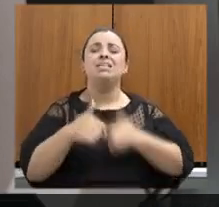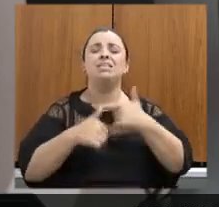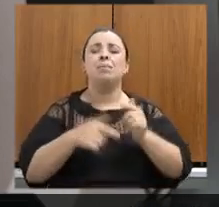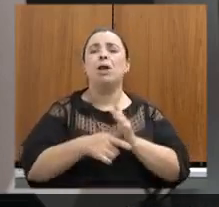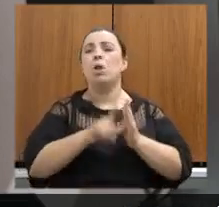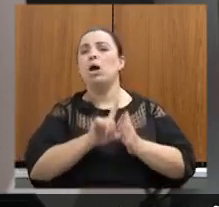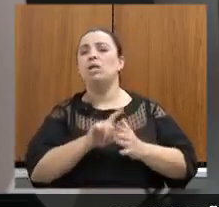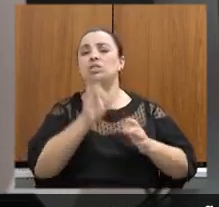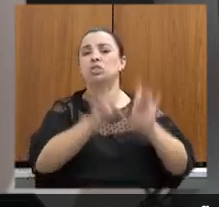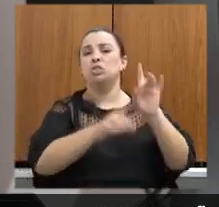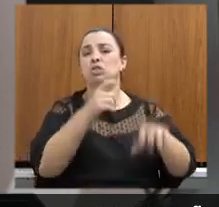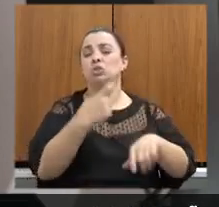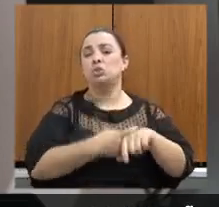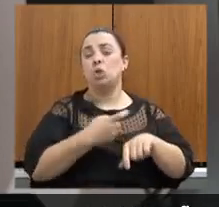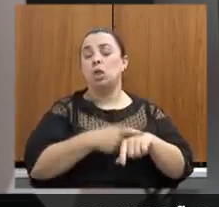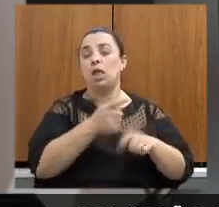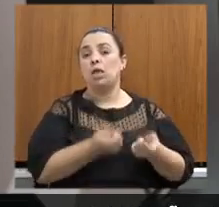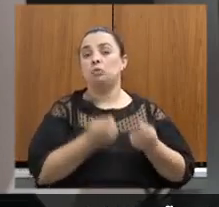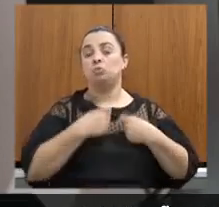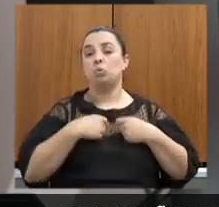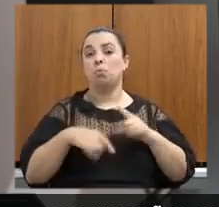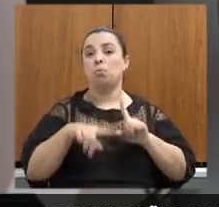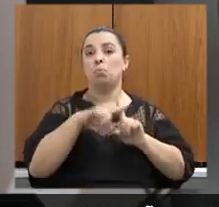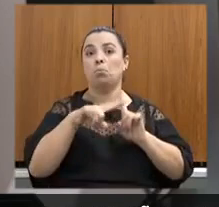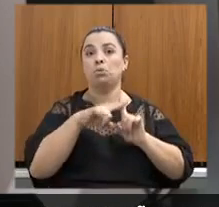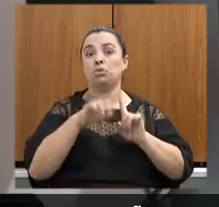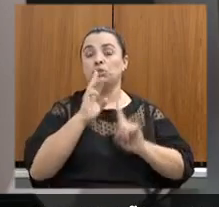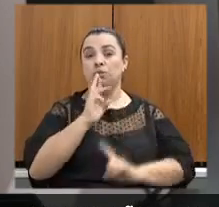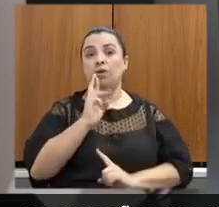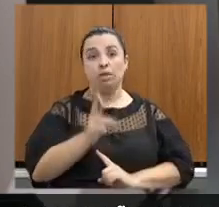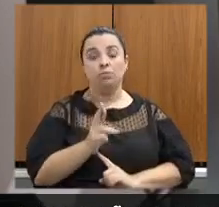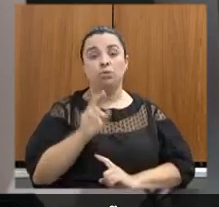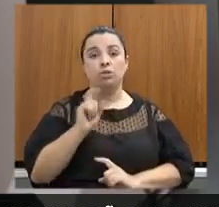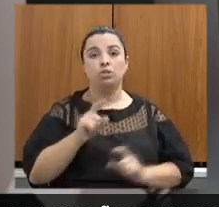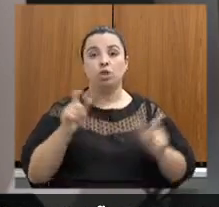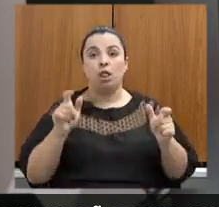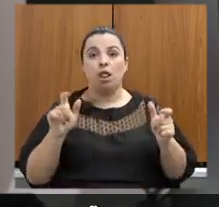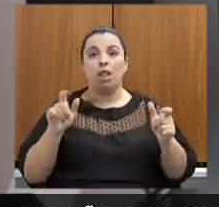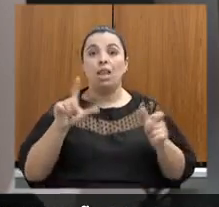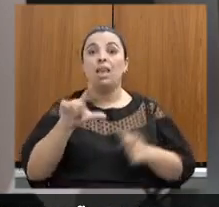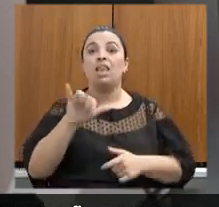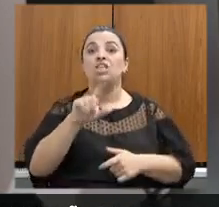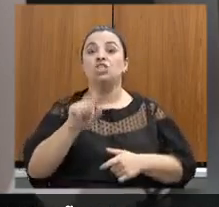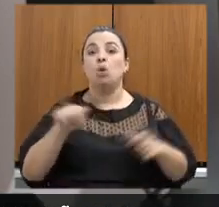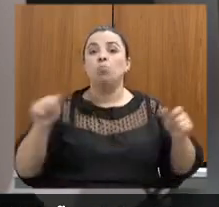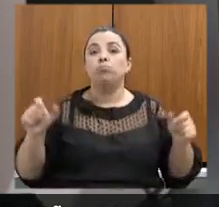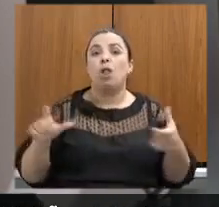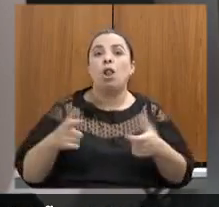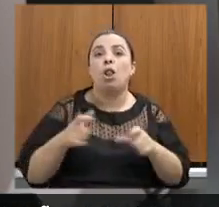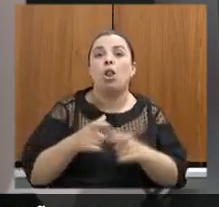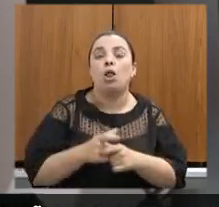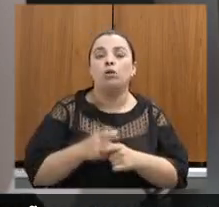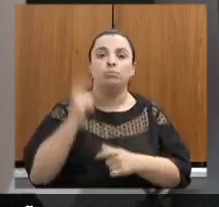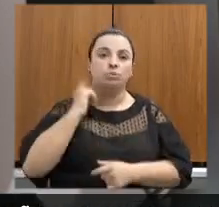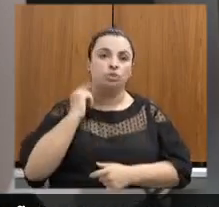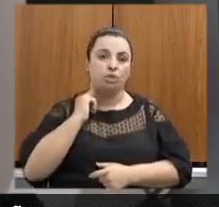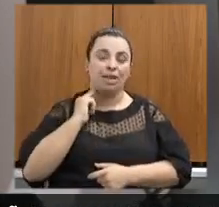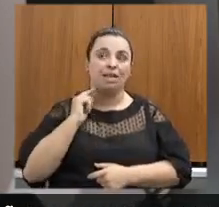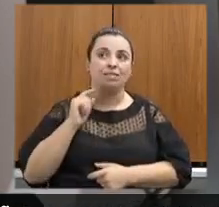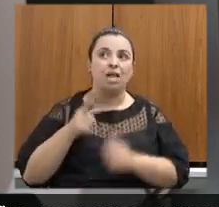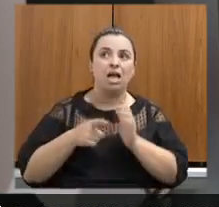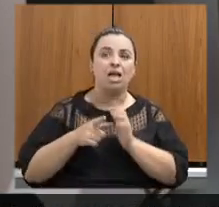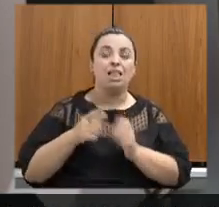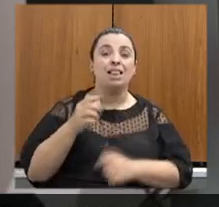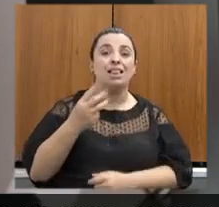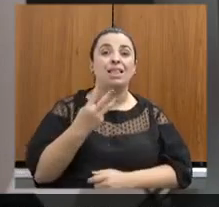anteriormente nos geraram um resultado de redução de lixões no Estado de Minas Gerais de 360 lixões